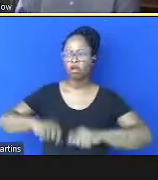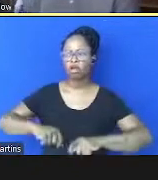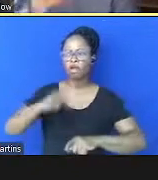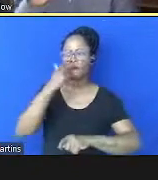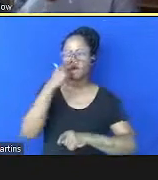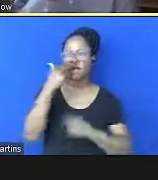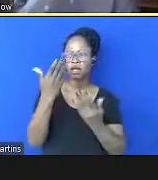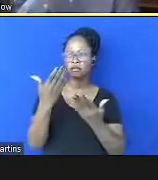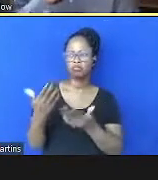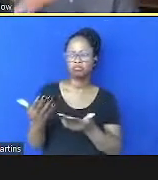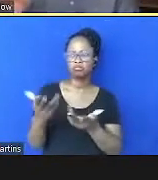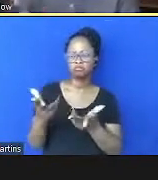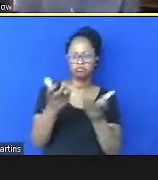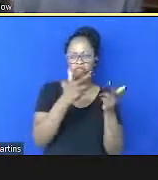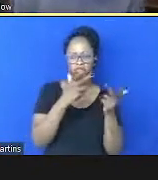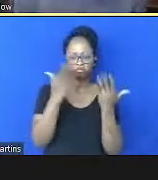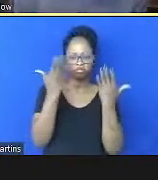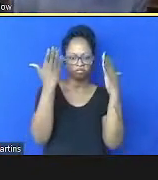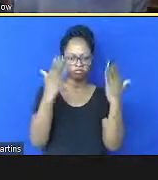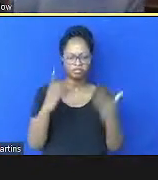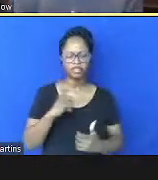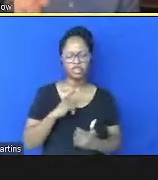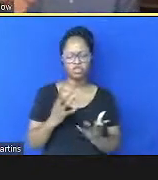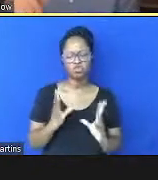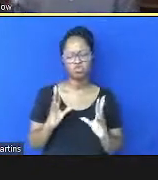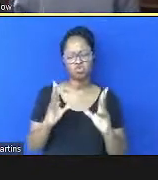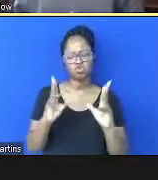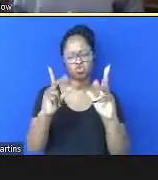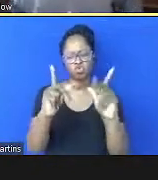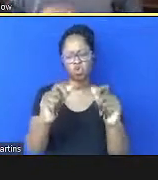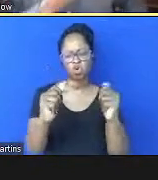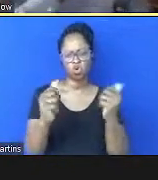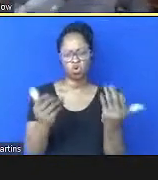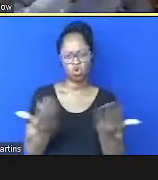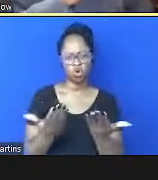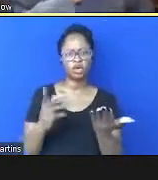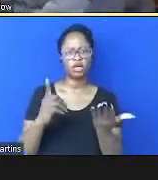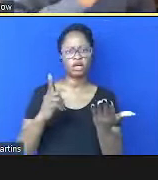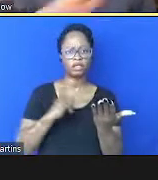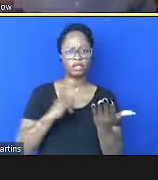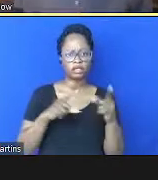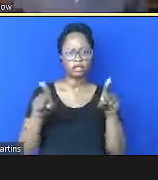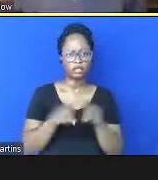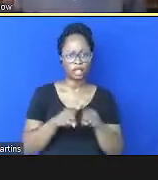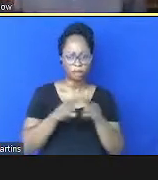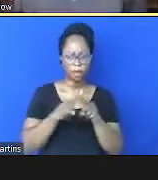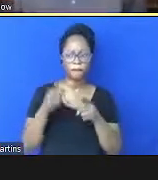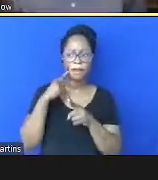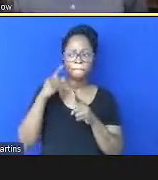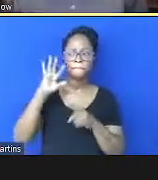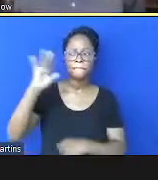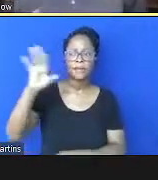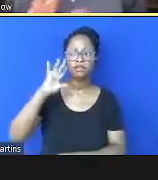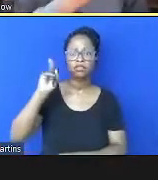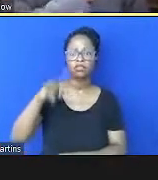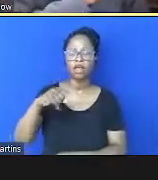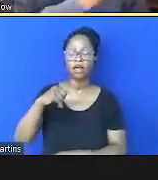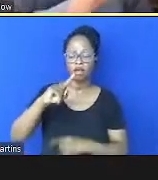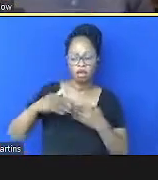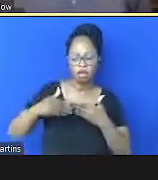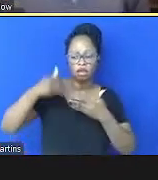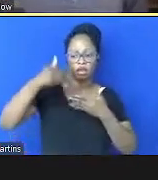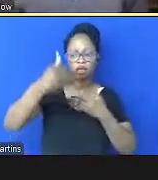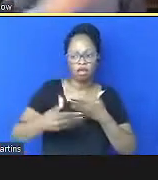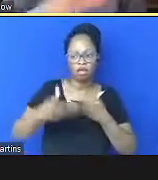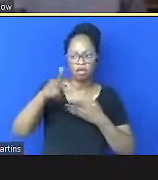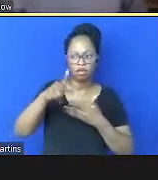abordagem analógica tem que cobrir todos os aspectos e tem que ter o ângulo One Health que seria a próxima fala do Paulo